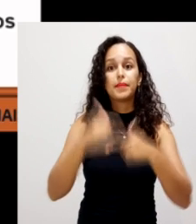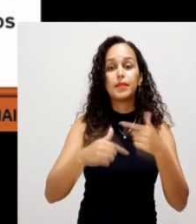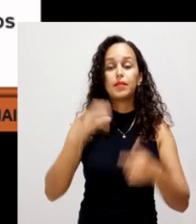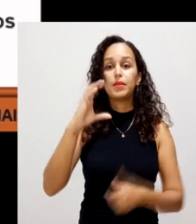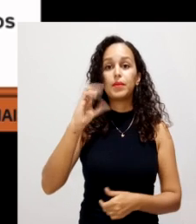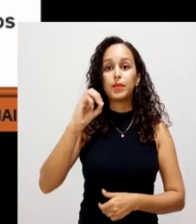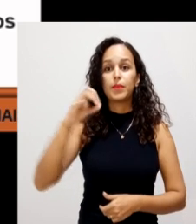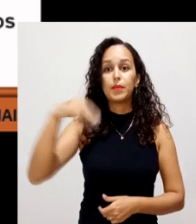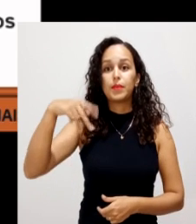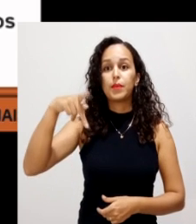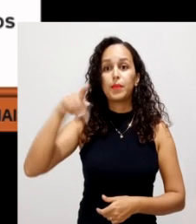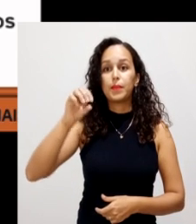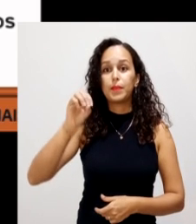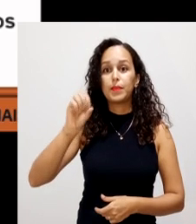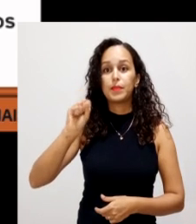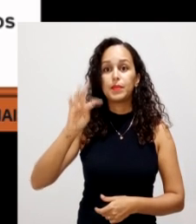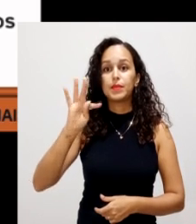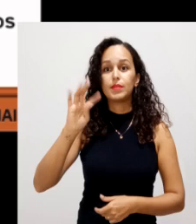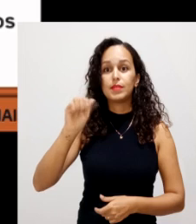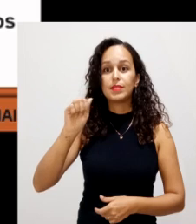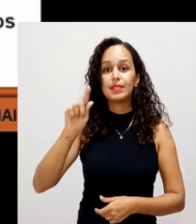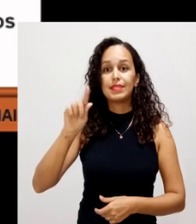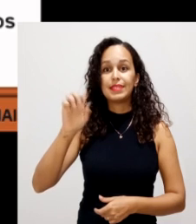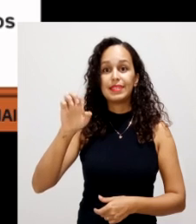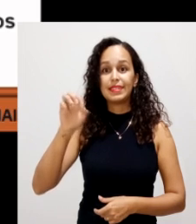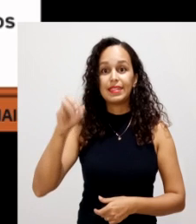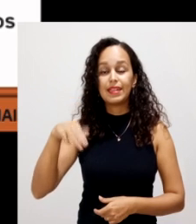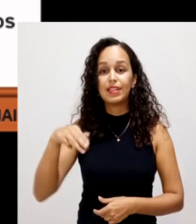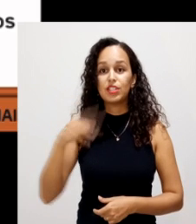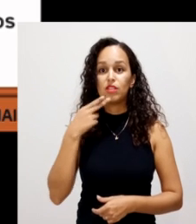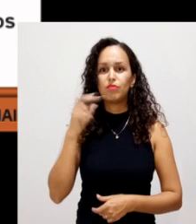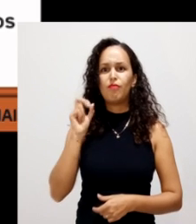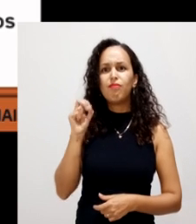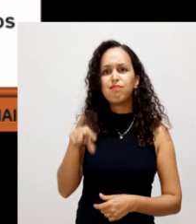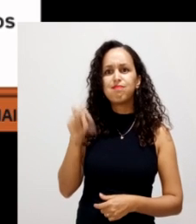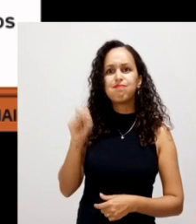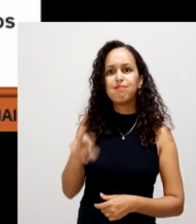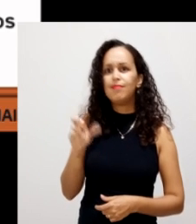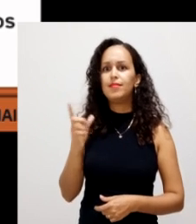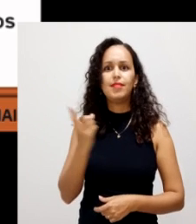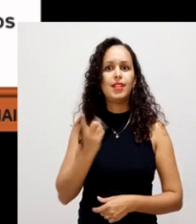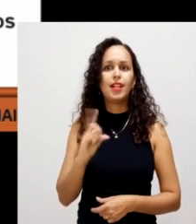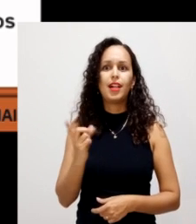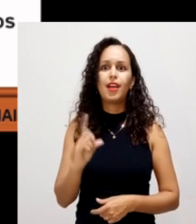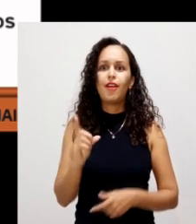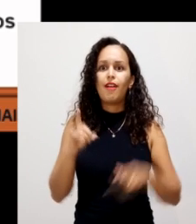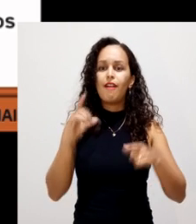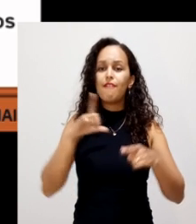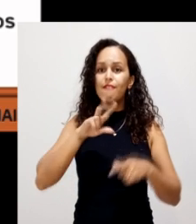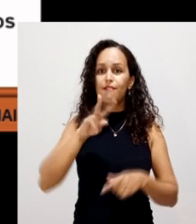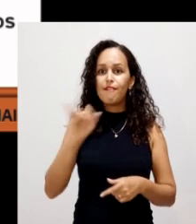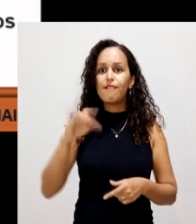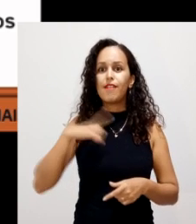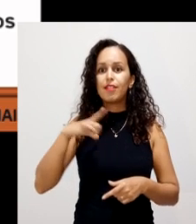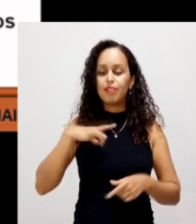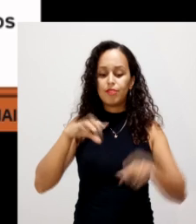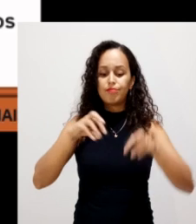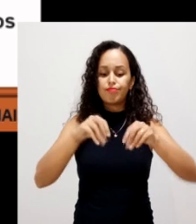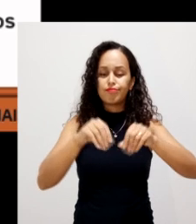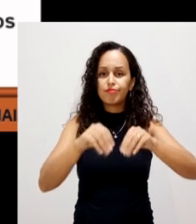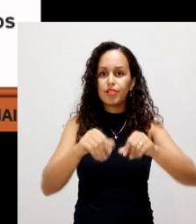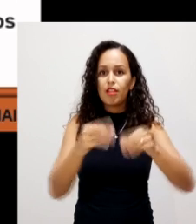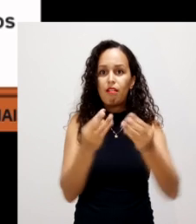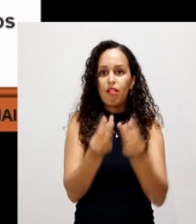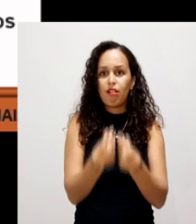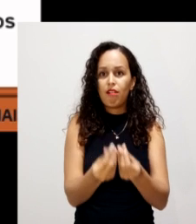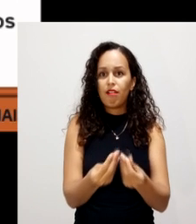compostagem, esse composto, ele está curado, ele não libera substâncias tóxicas, né? Ele vai repor a fertilidade do solo, vai prevenir a